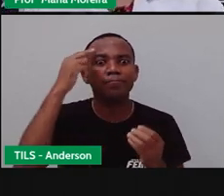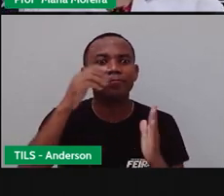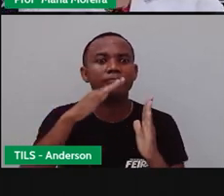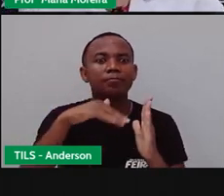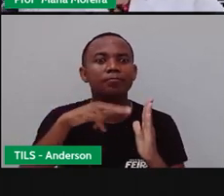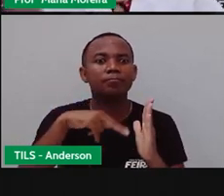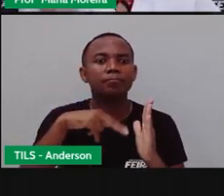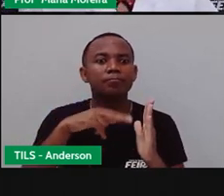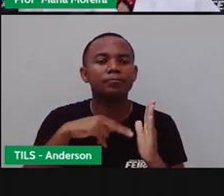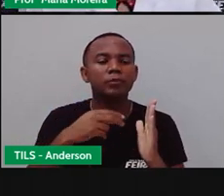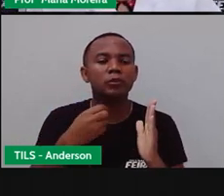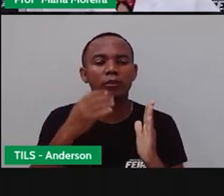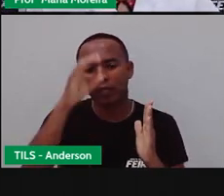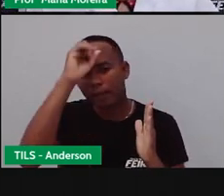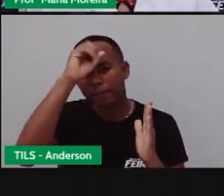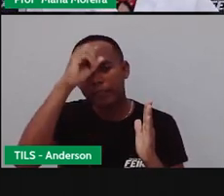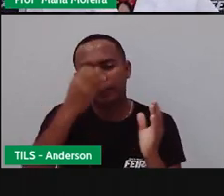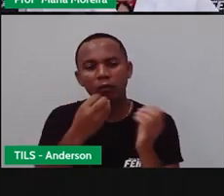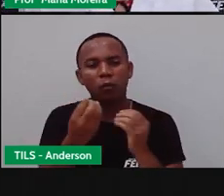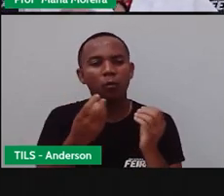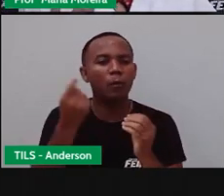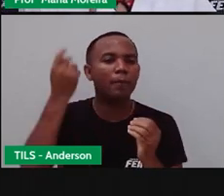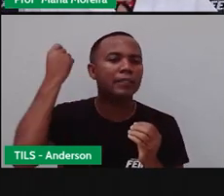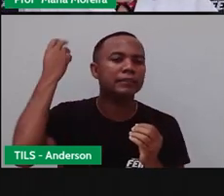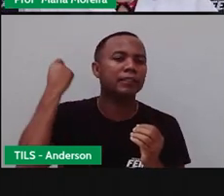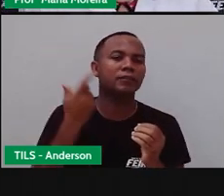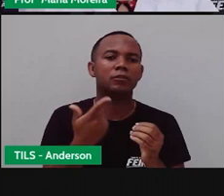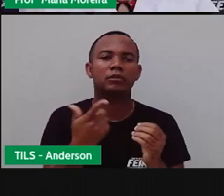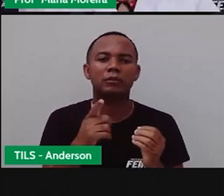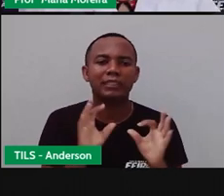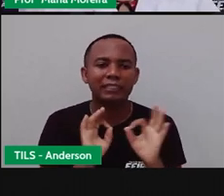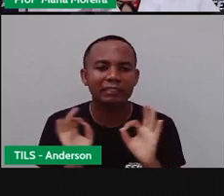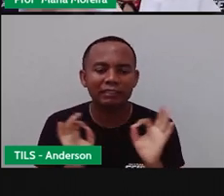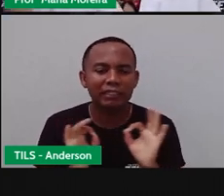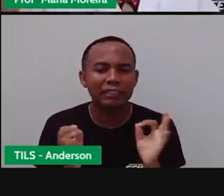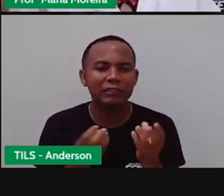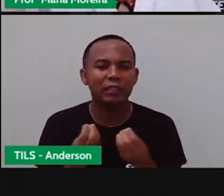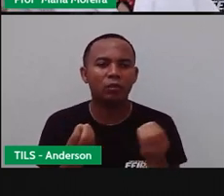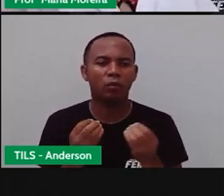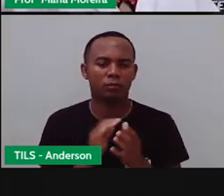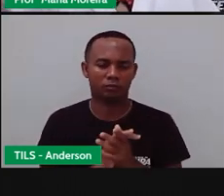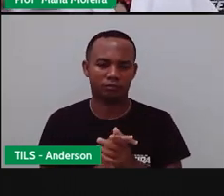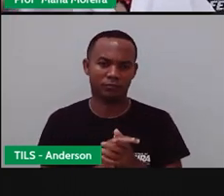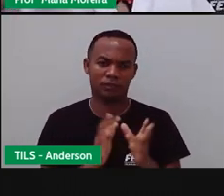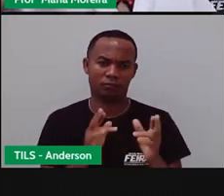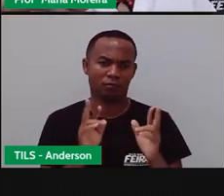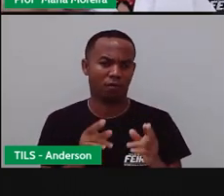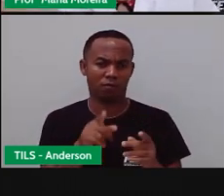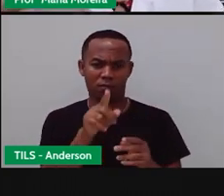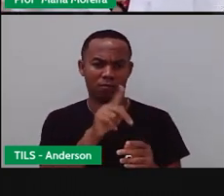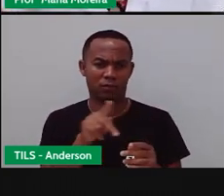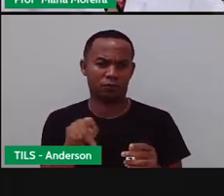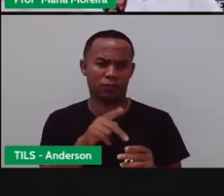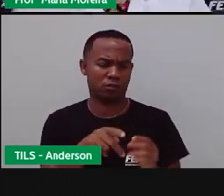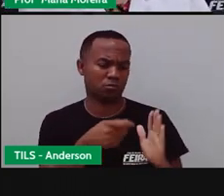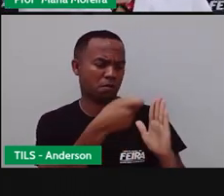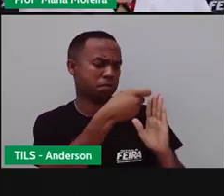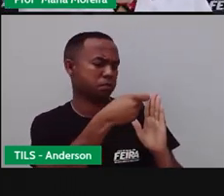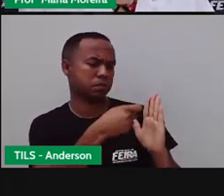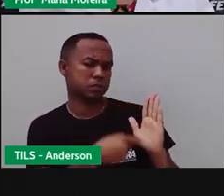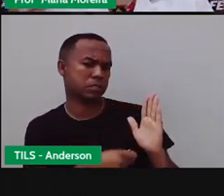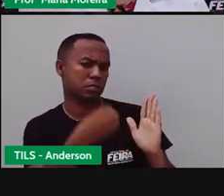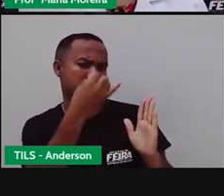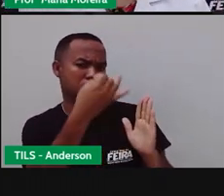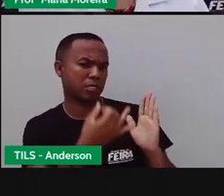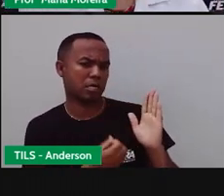como. Seria a mesma situação de uma aula. A Pró tá dando a aula, né? Tá lá na sala, coloca as anotações no quadro, entrega livro.